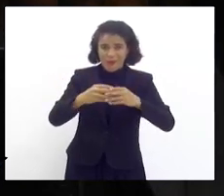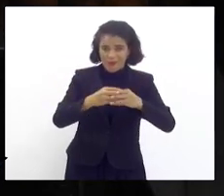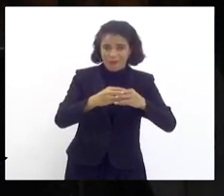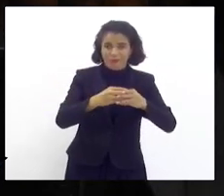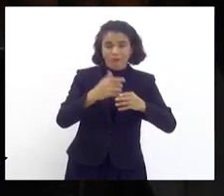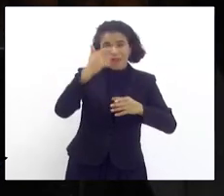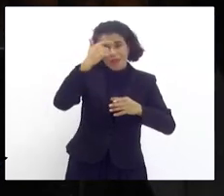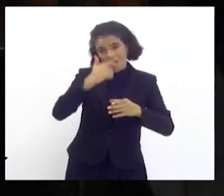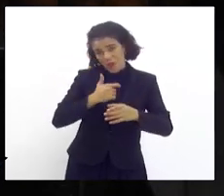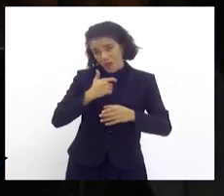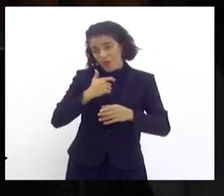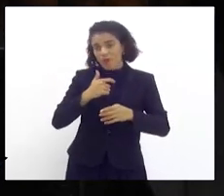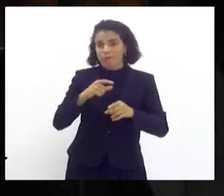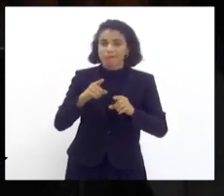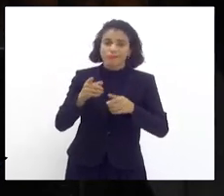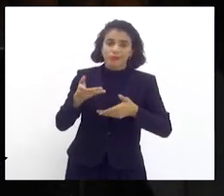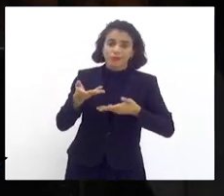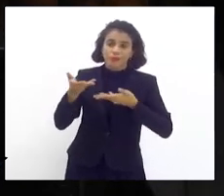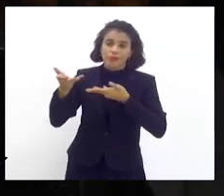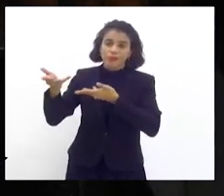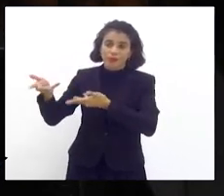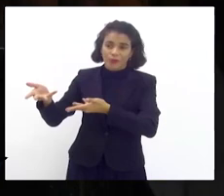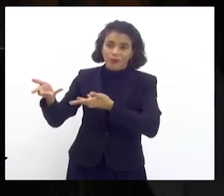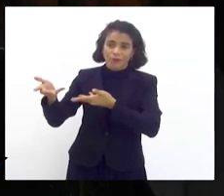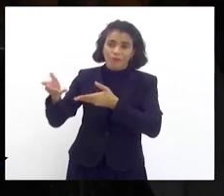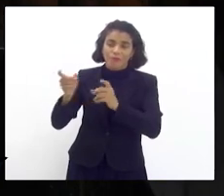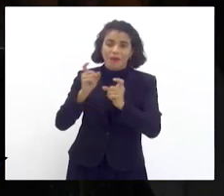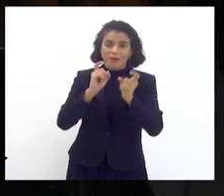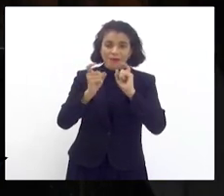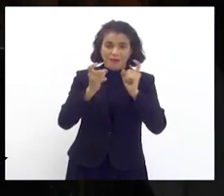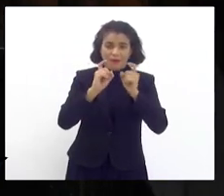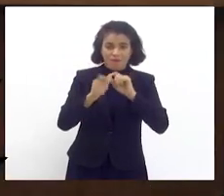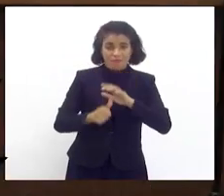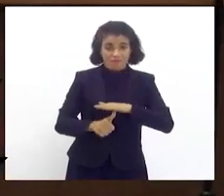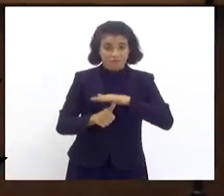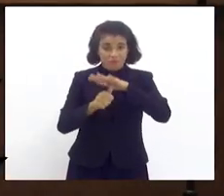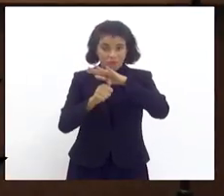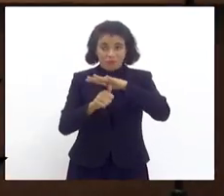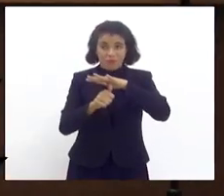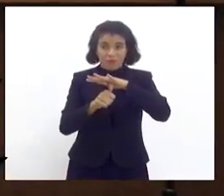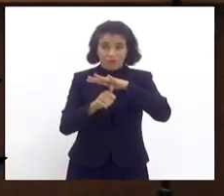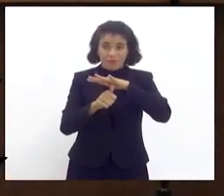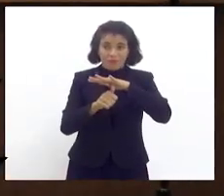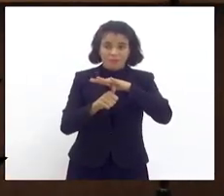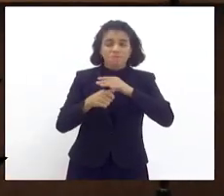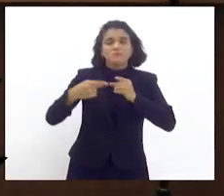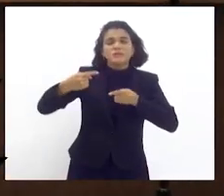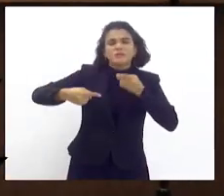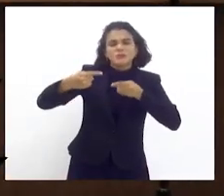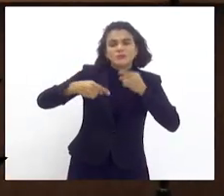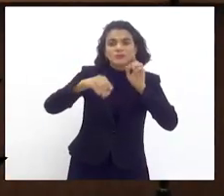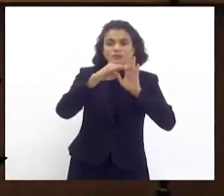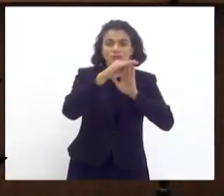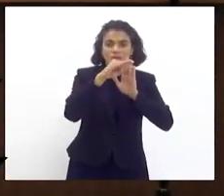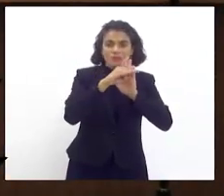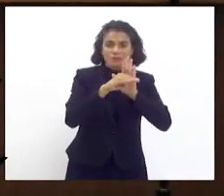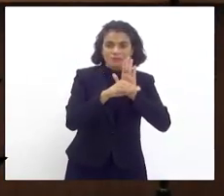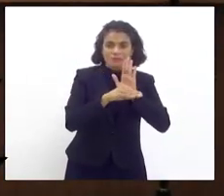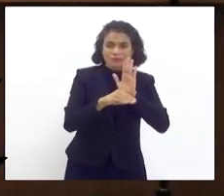eu e tinha sido convocado para a reunião dos líderes para discutir a pauta